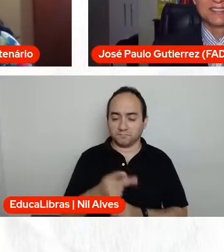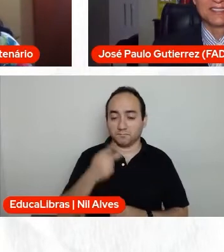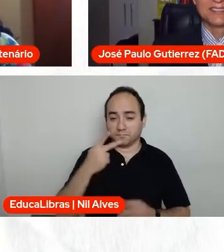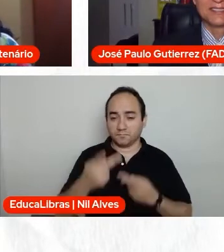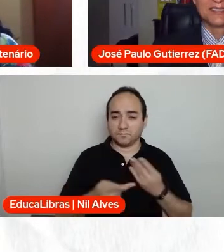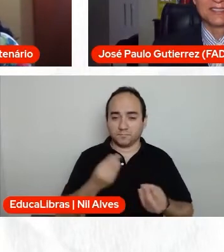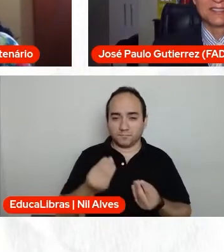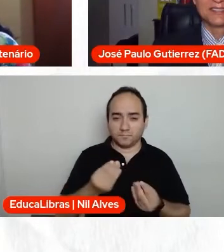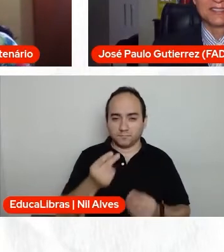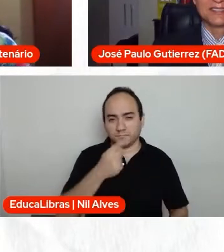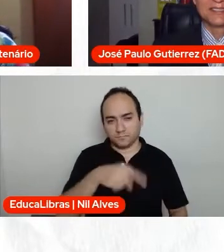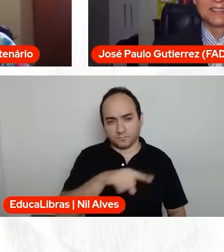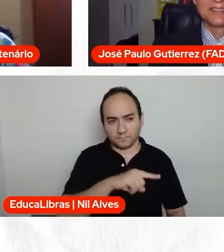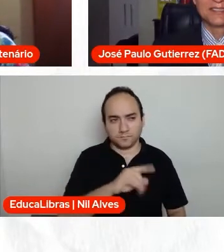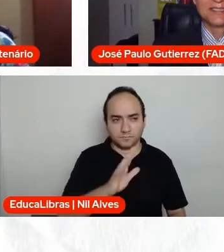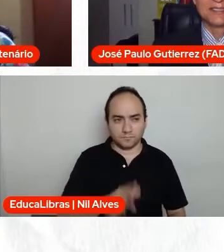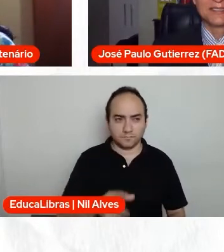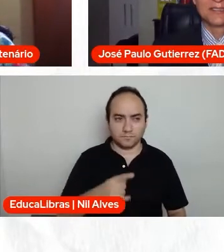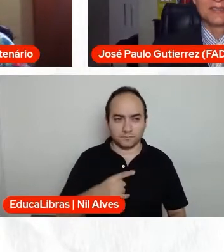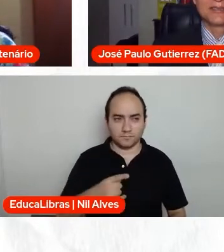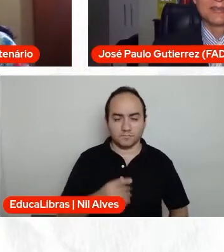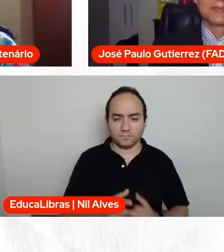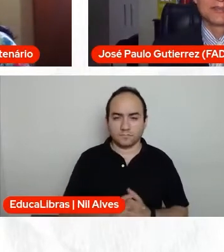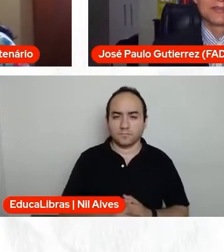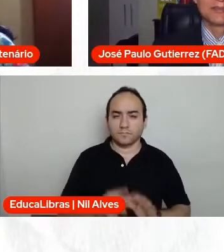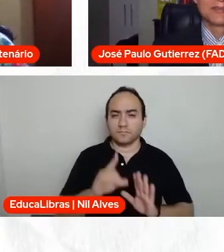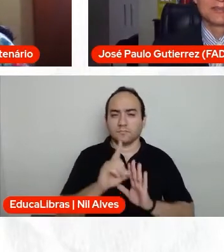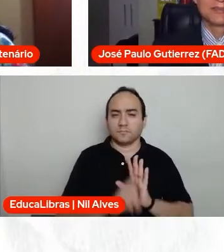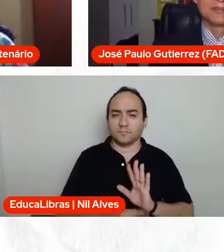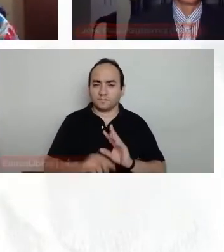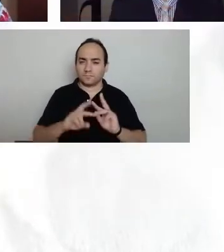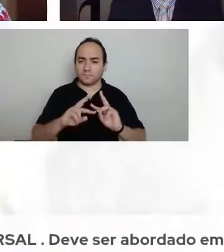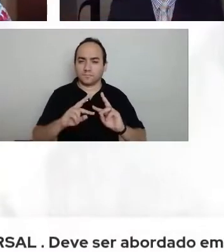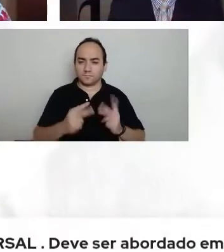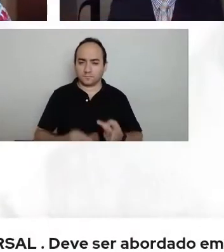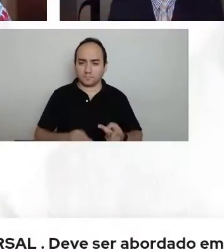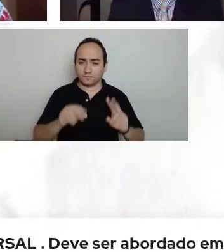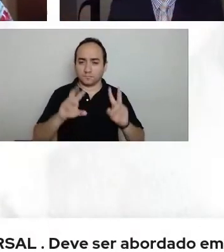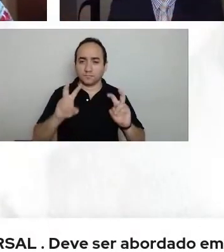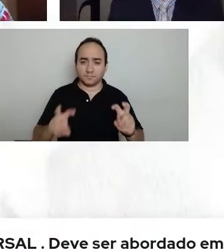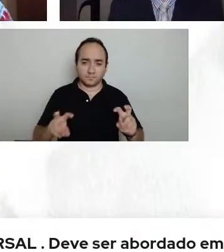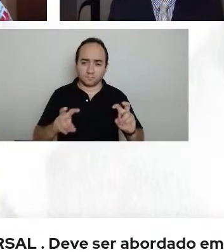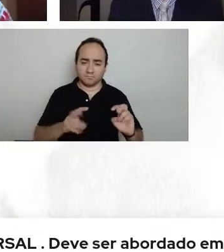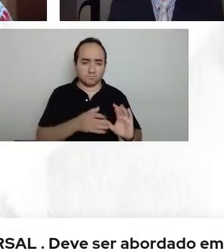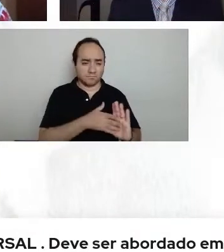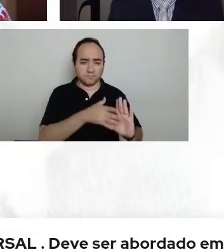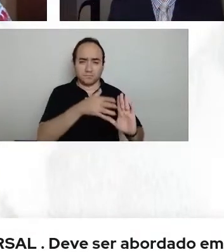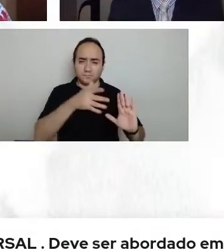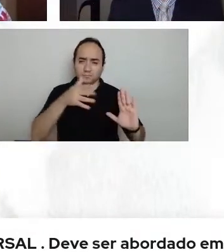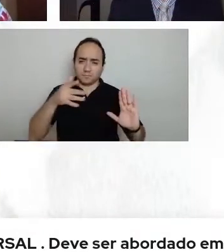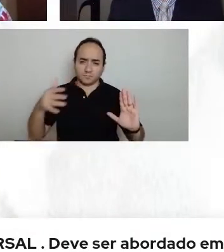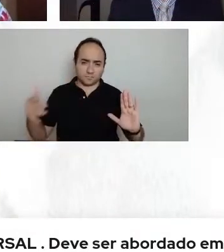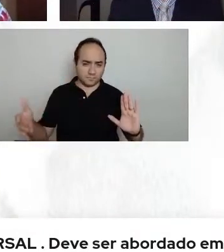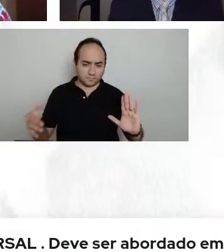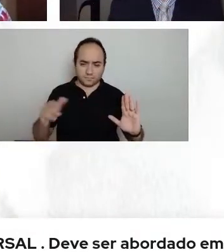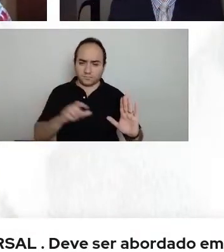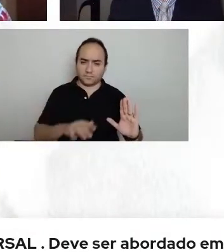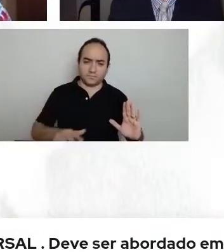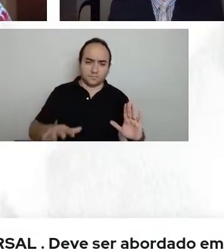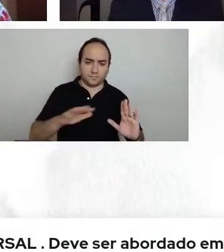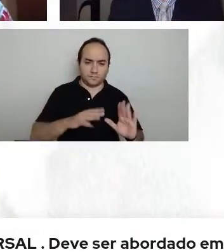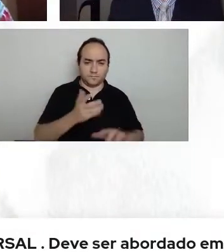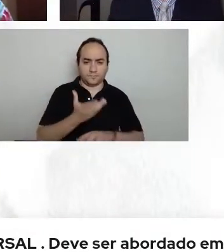vocês já falaram, direitos humanos é um tema transversal, né? É um tema que deve ser abordado em todas as